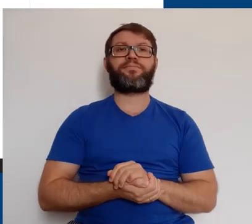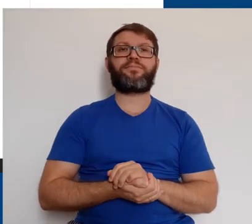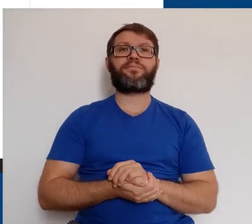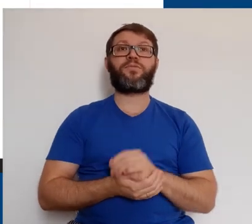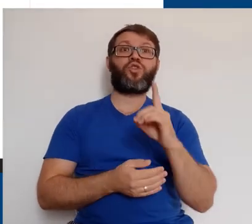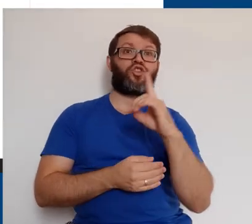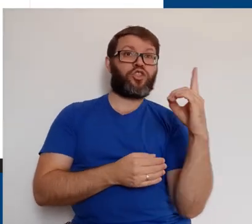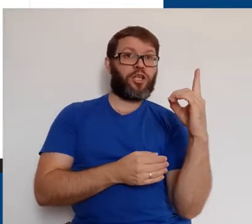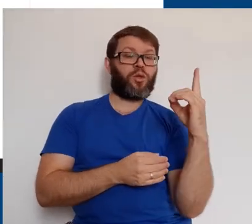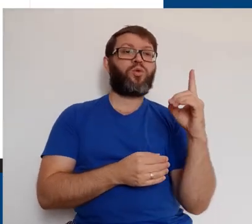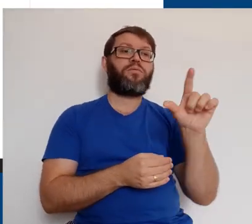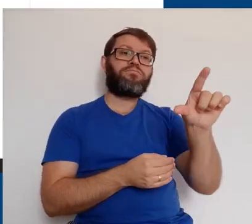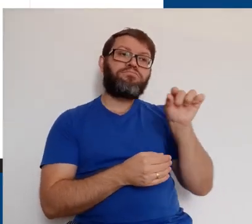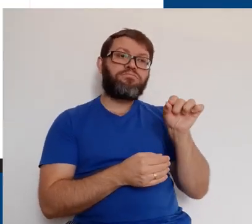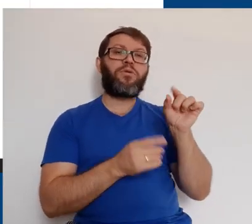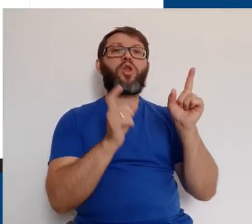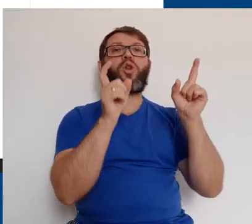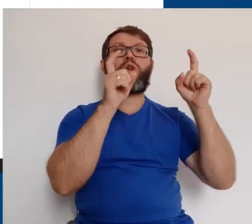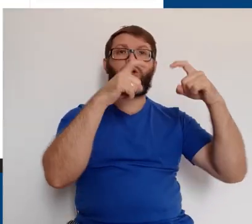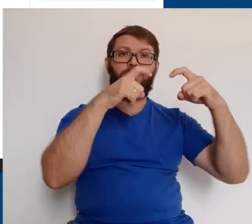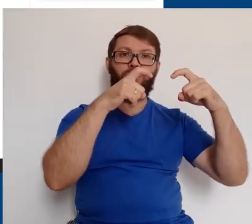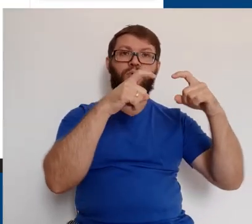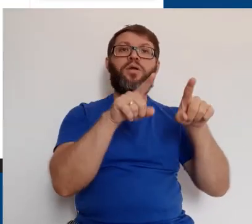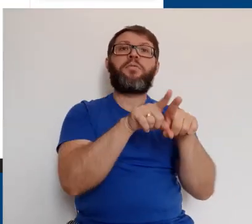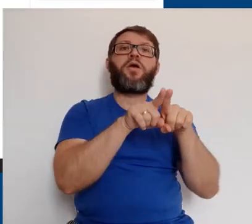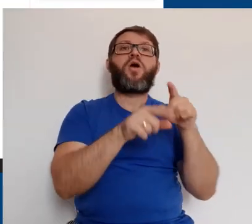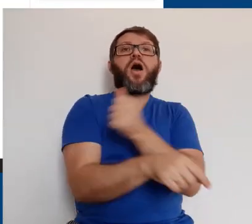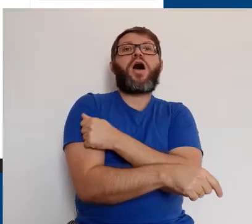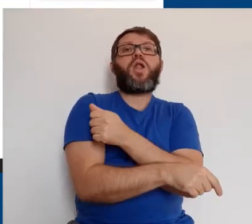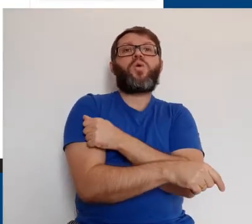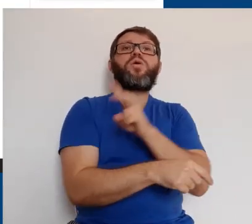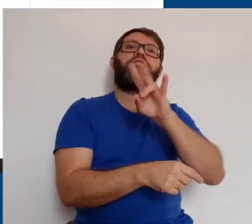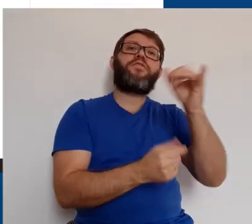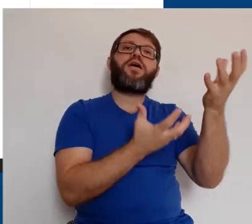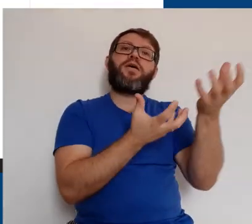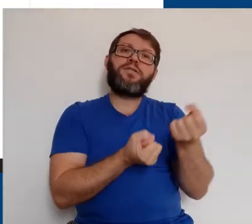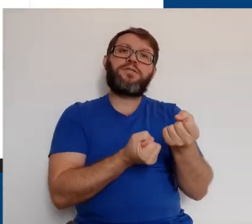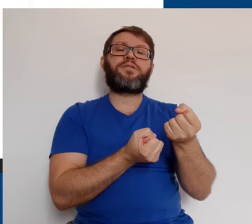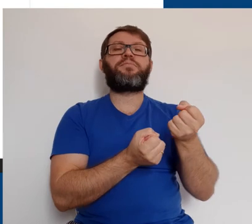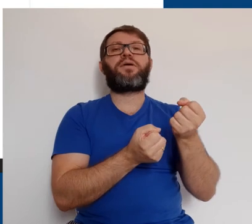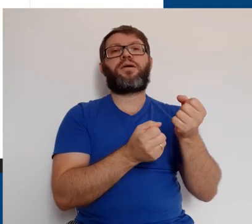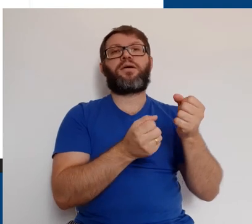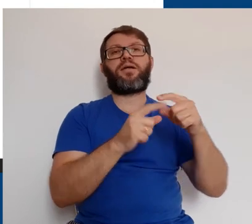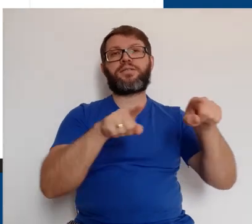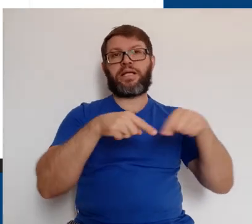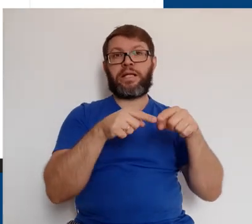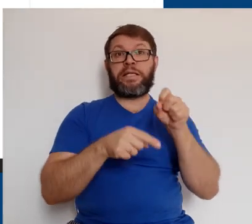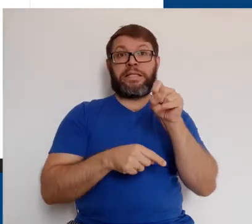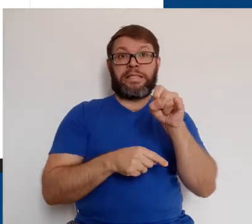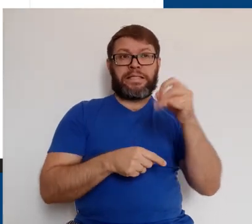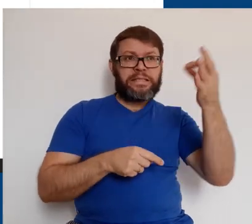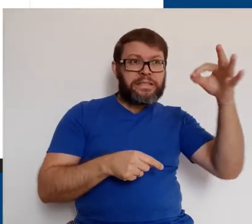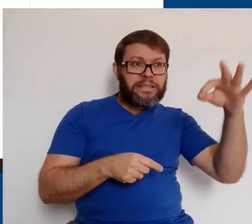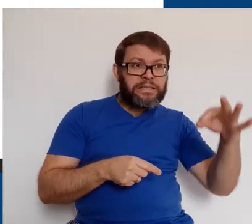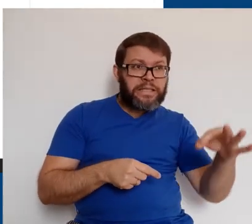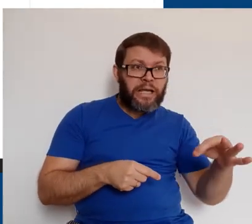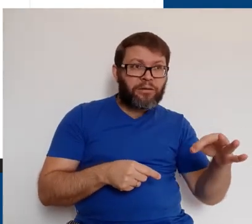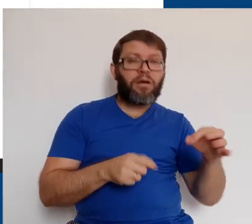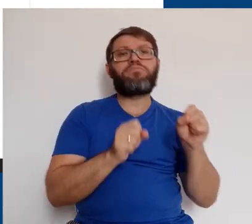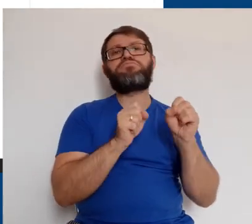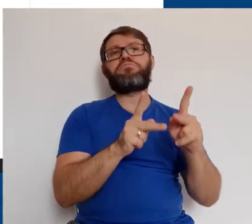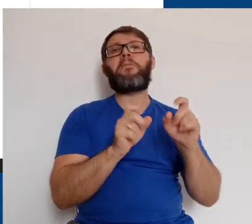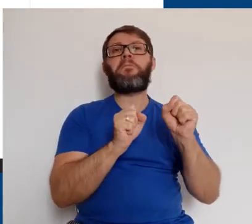copiamos da nossa agenda. No lado direito, selecionamos o tópico e os alunos que vão receber essa sala.